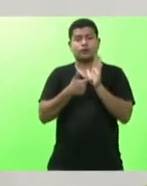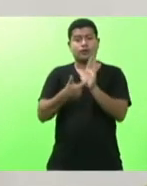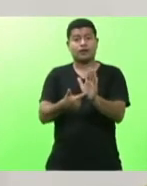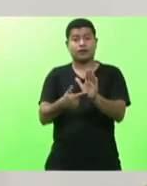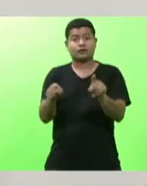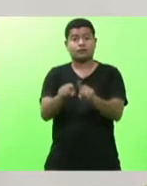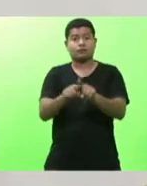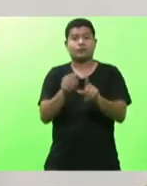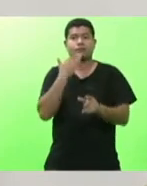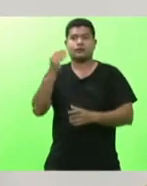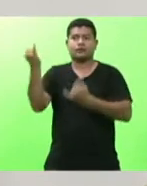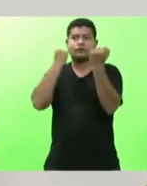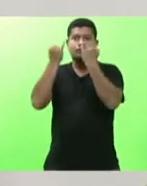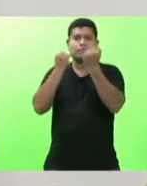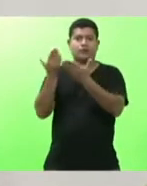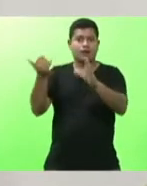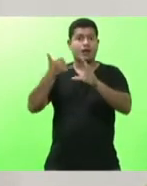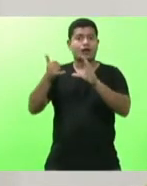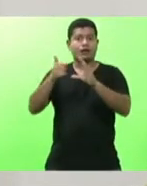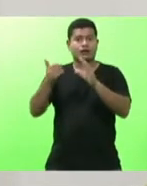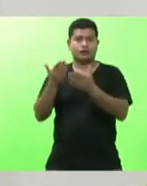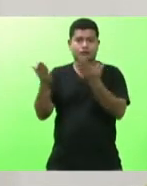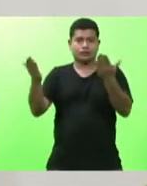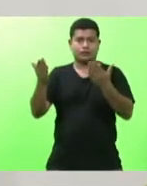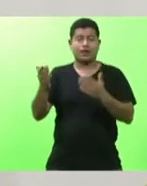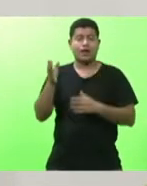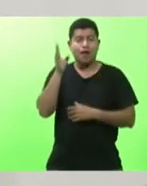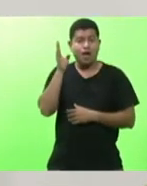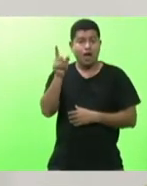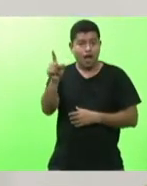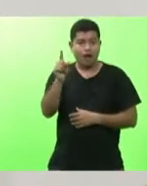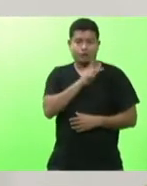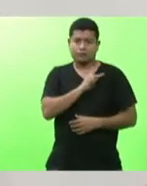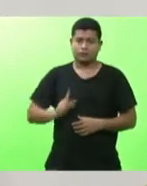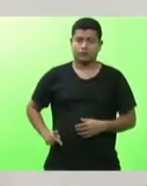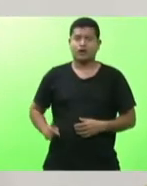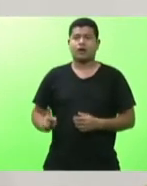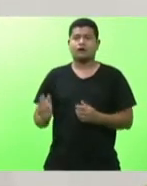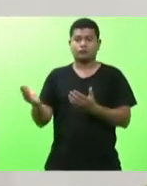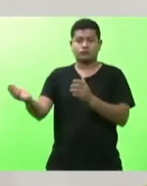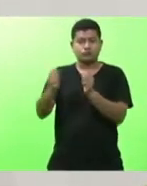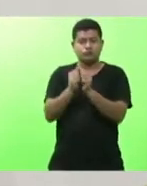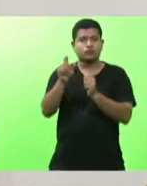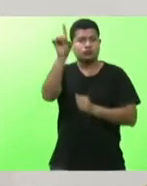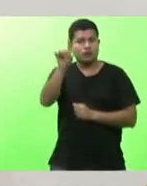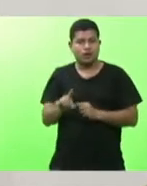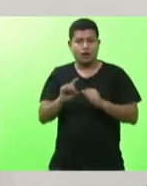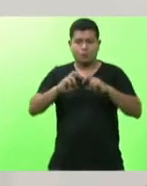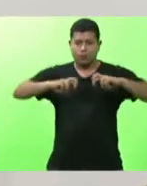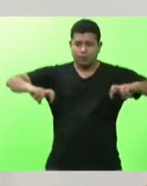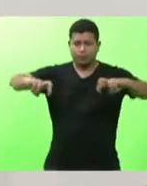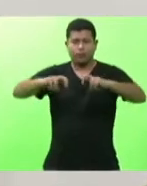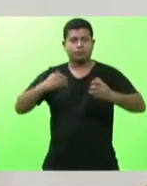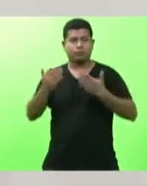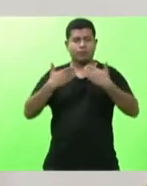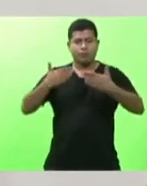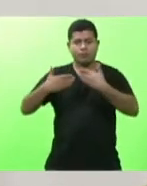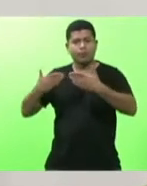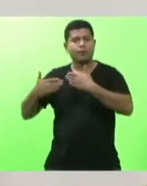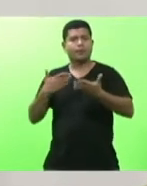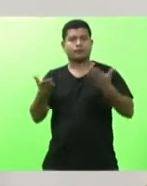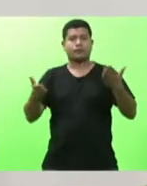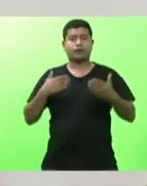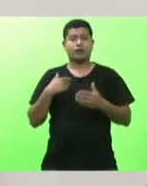presidente Cleício reúna a sua diretoria ou na reunião subsequente que vai acontecer, possa, senhor presidente, permitir